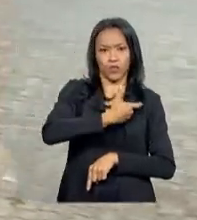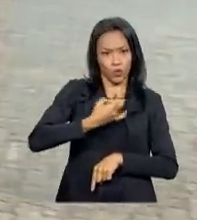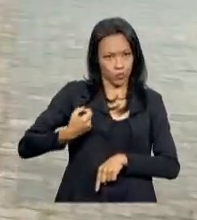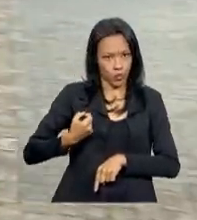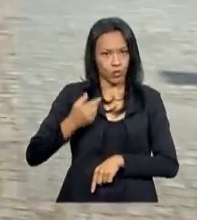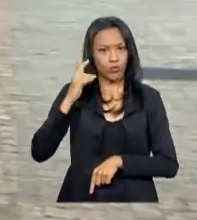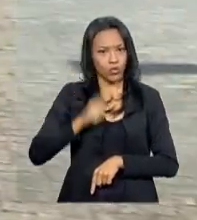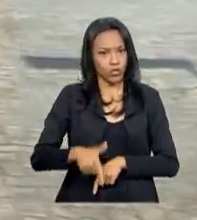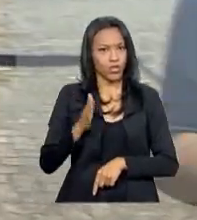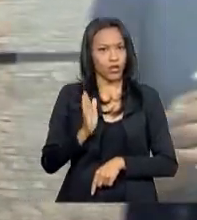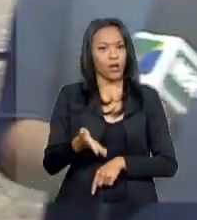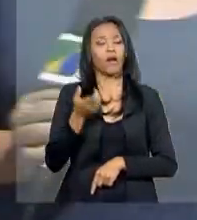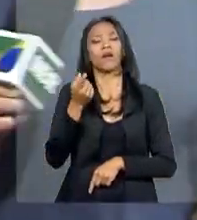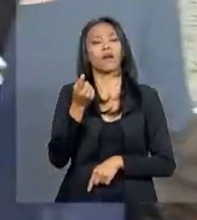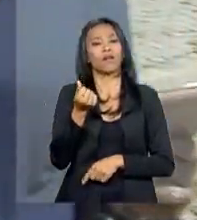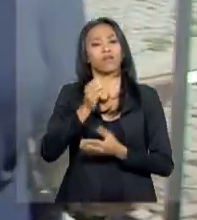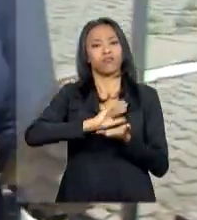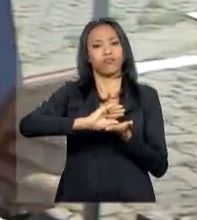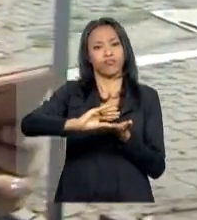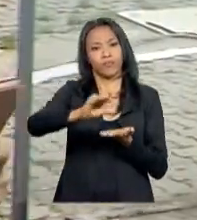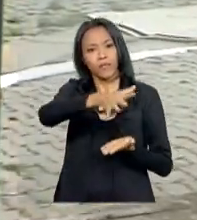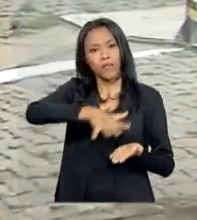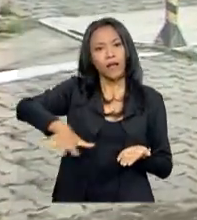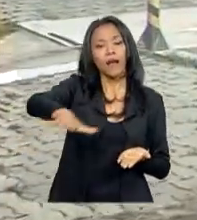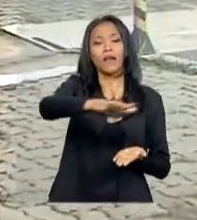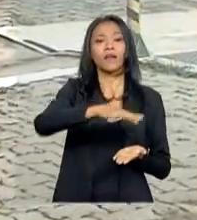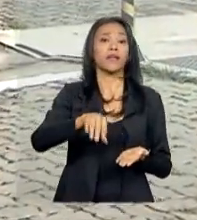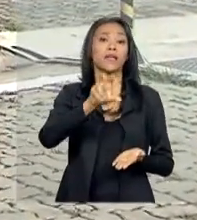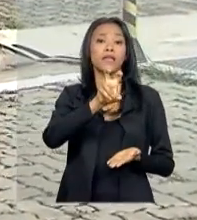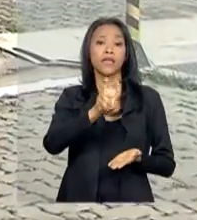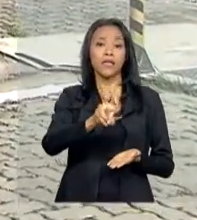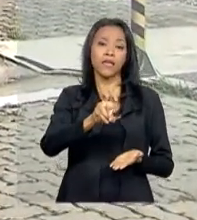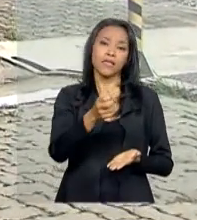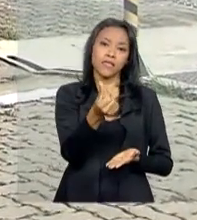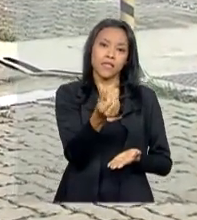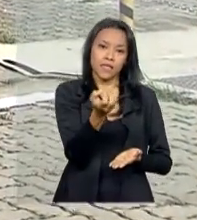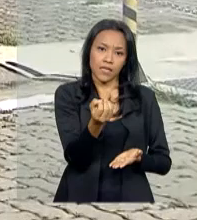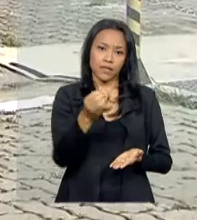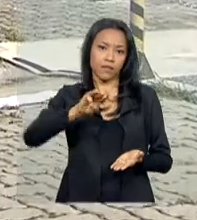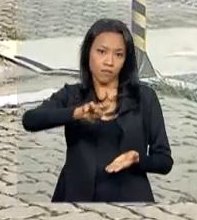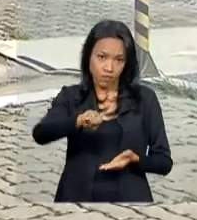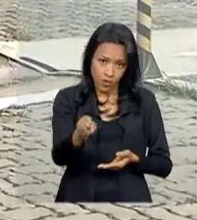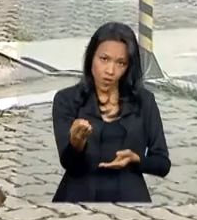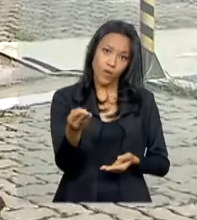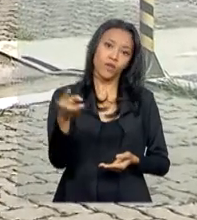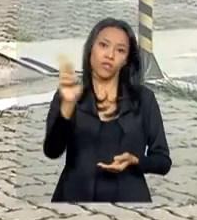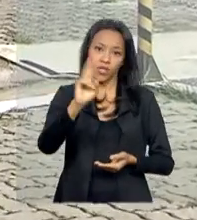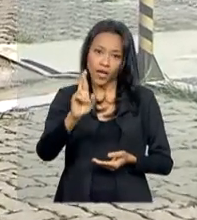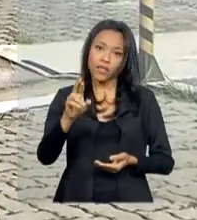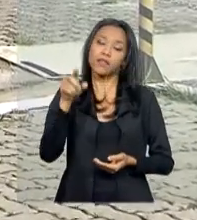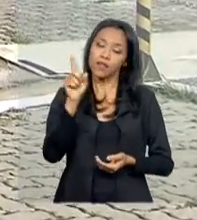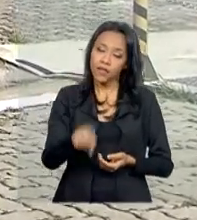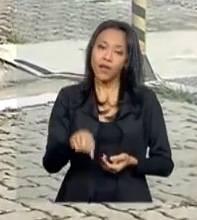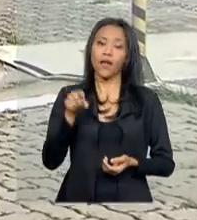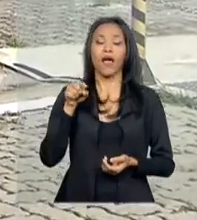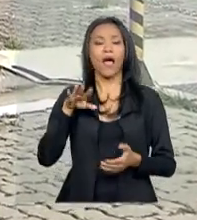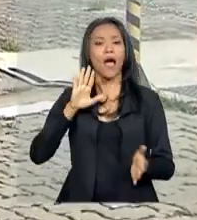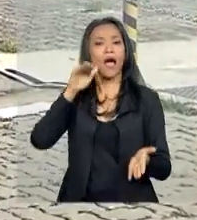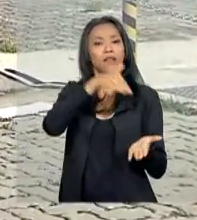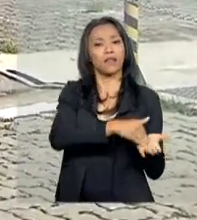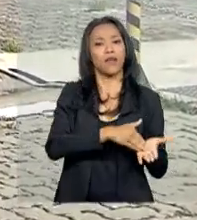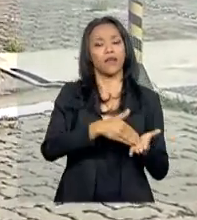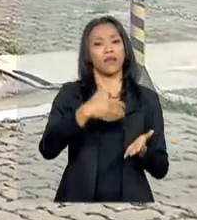investidos aqui nesse projeto 560 milhões de reais. E a previsão é que até